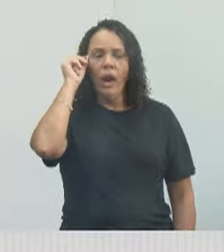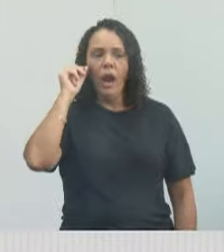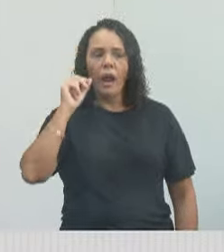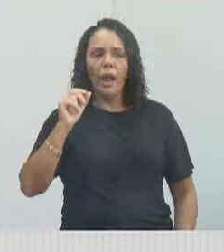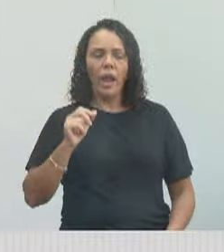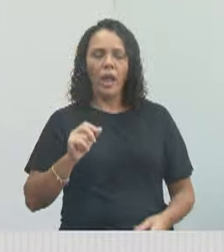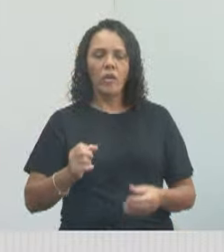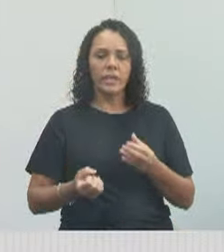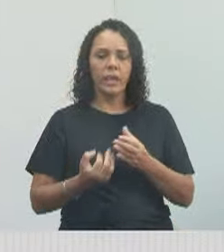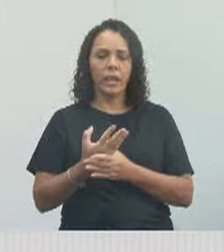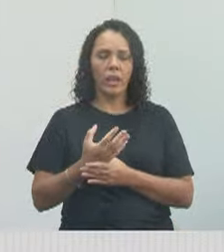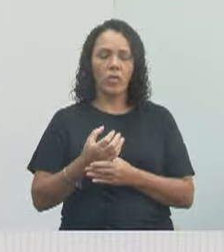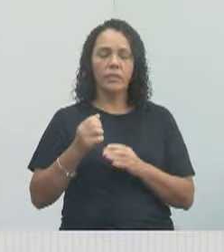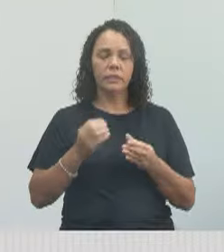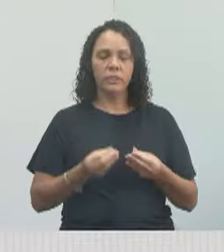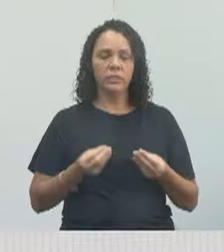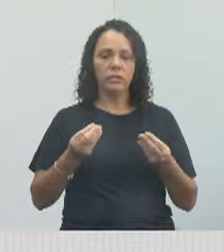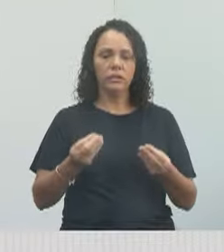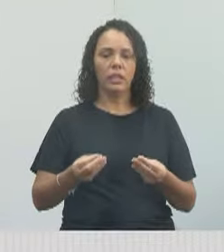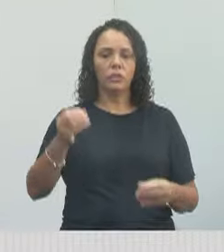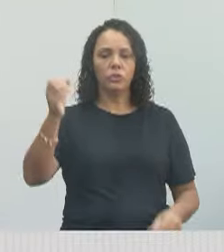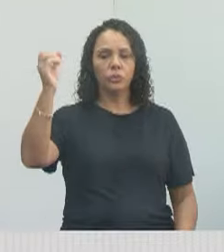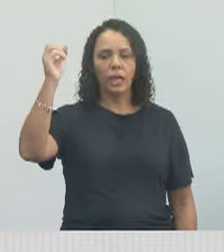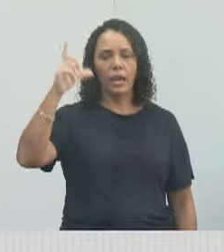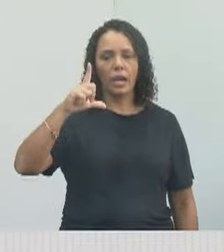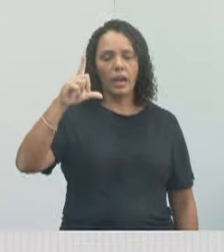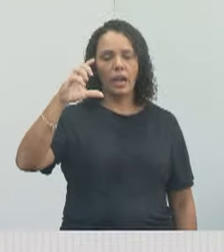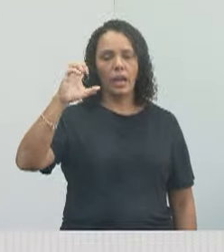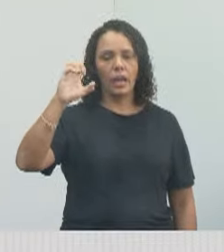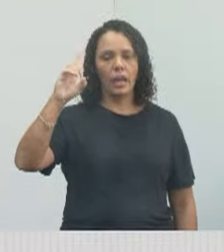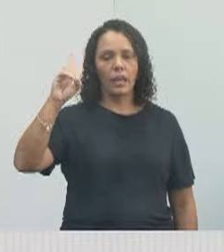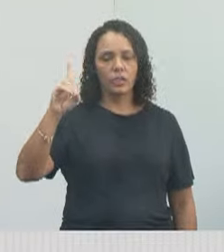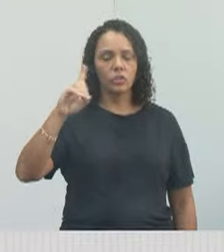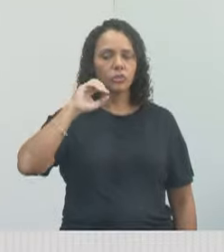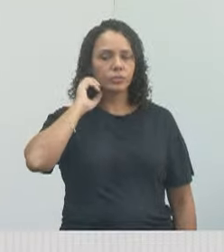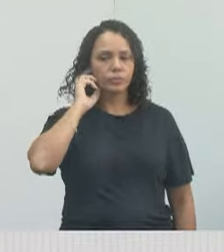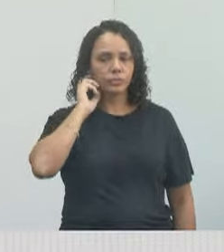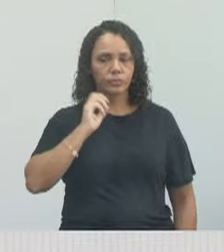colocada lâmpada de LED nessa travessa.